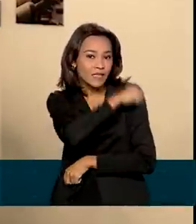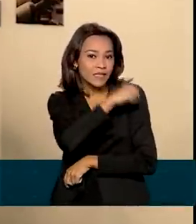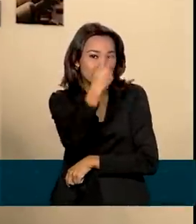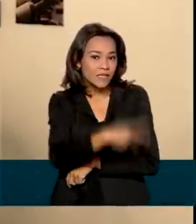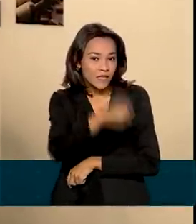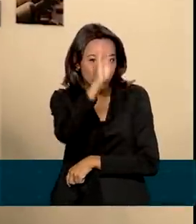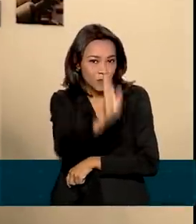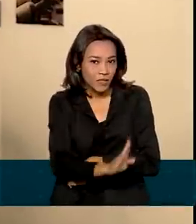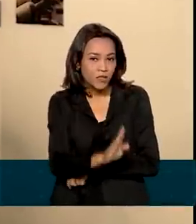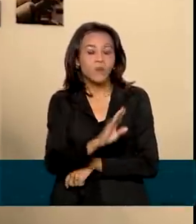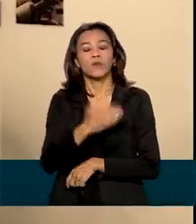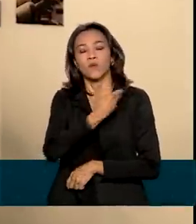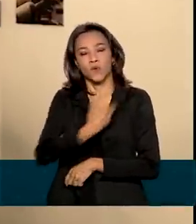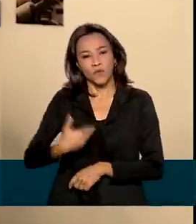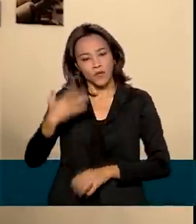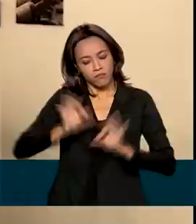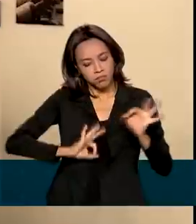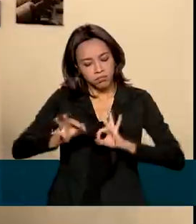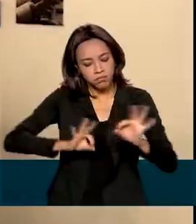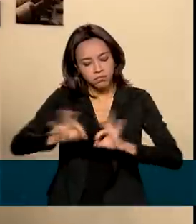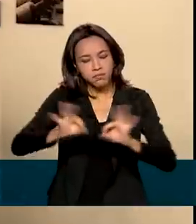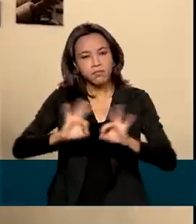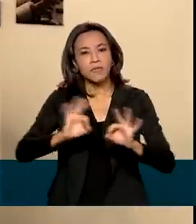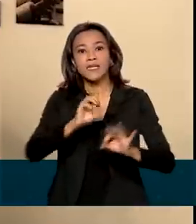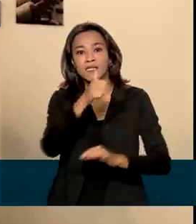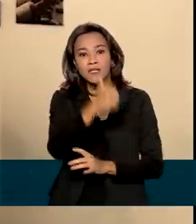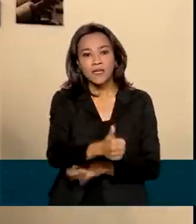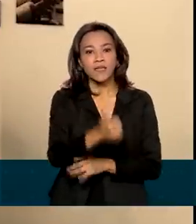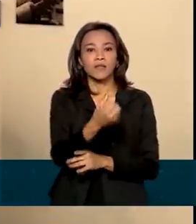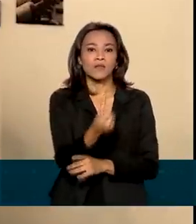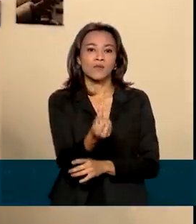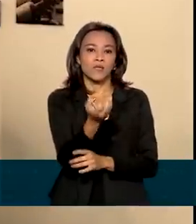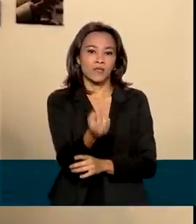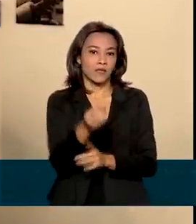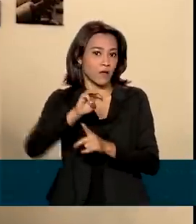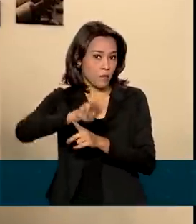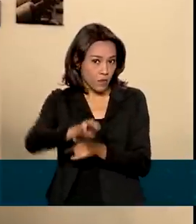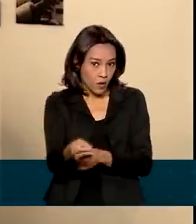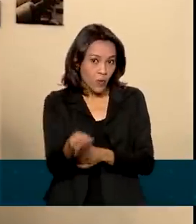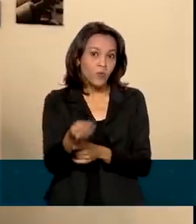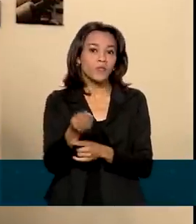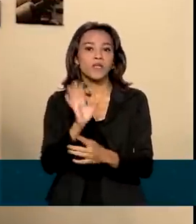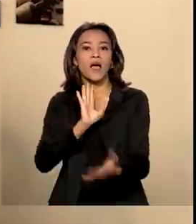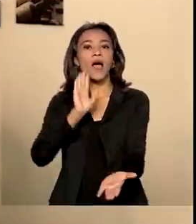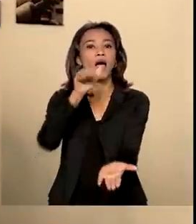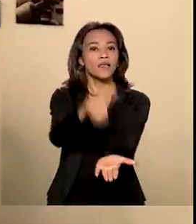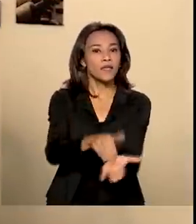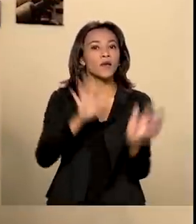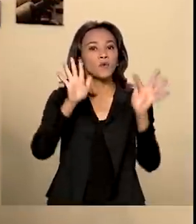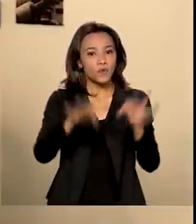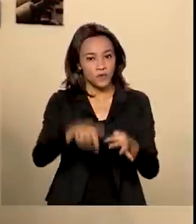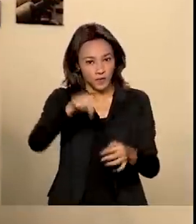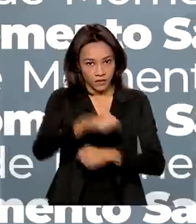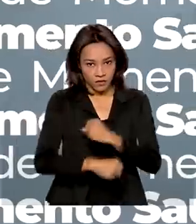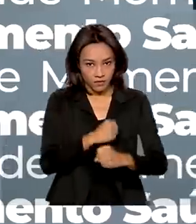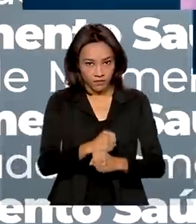trabalha para a meta de vacinar 160 milhões de brasileiros até o final deste ano.